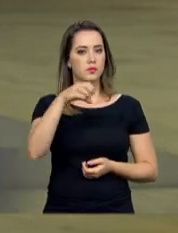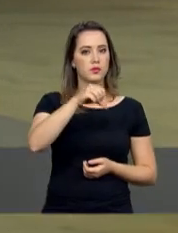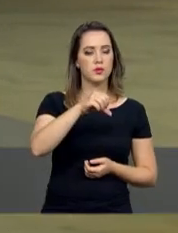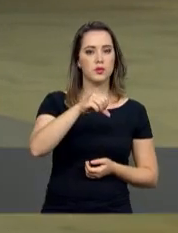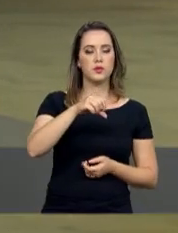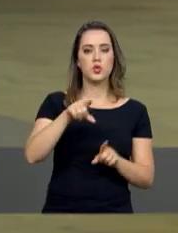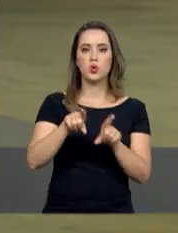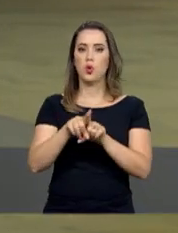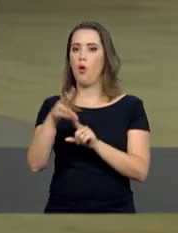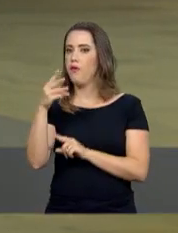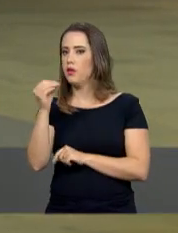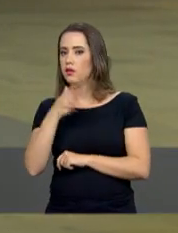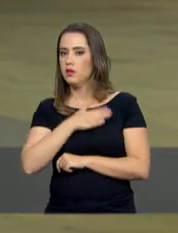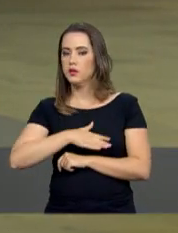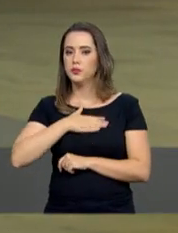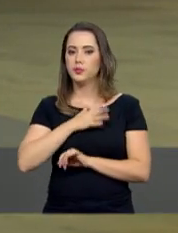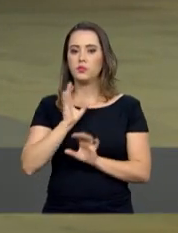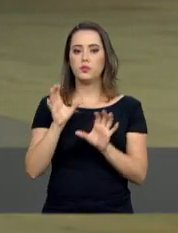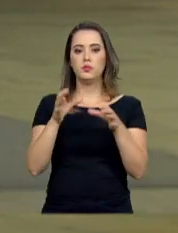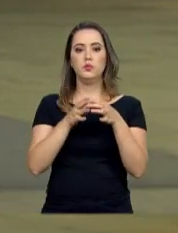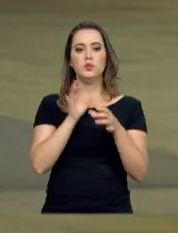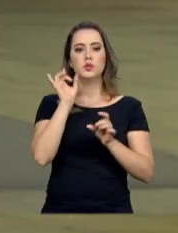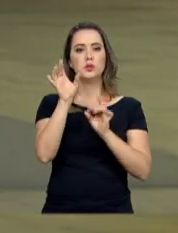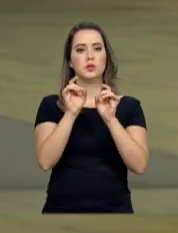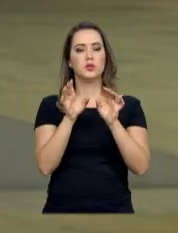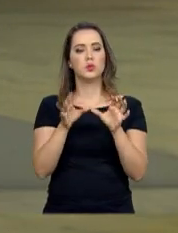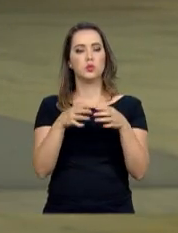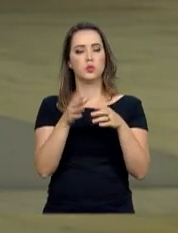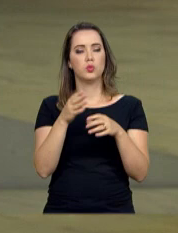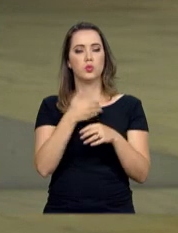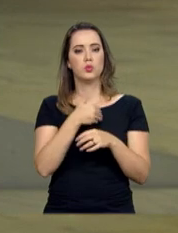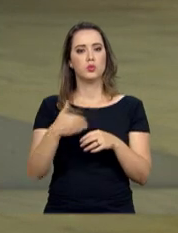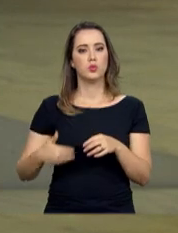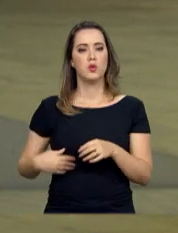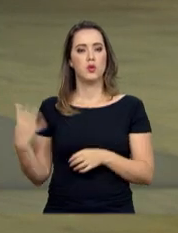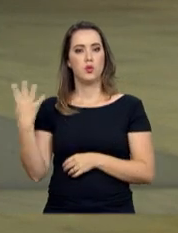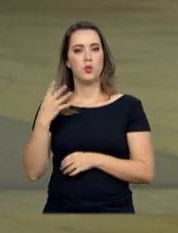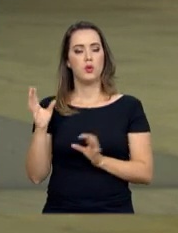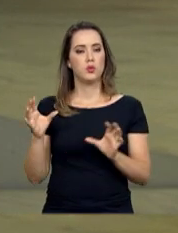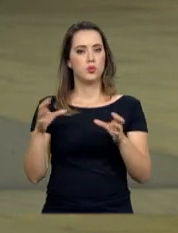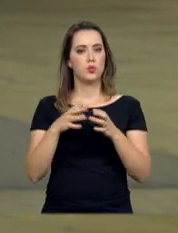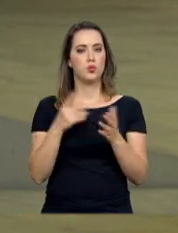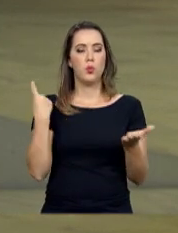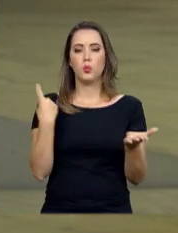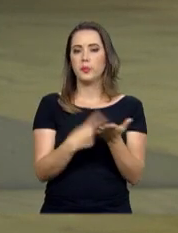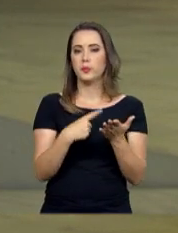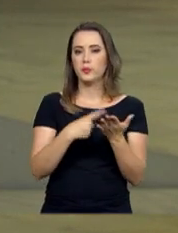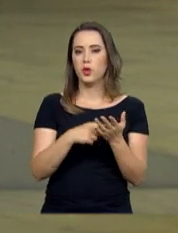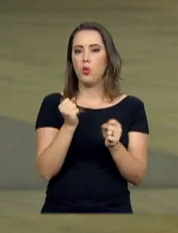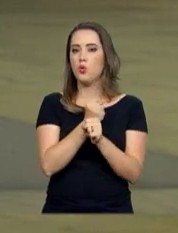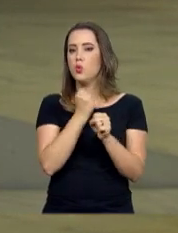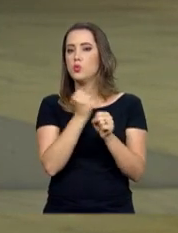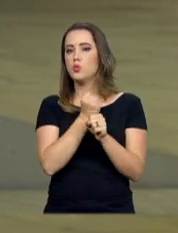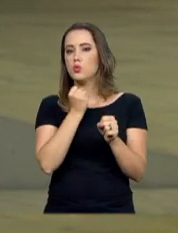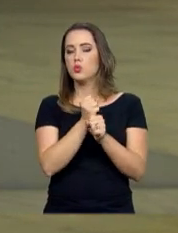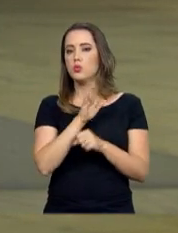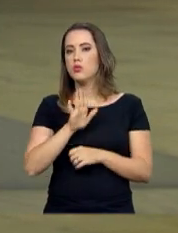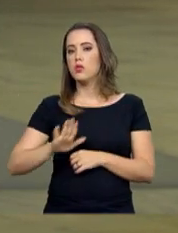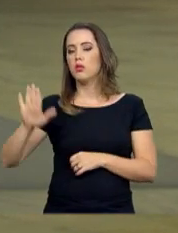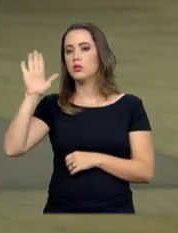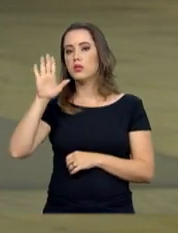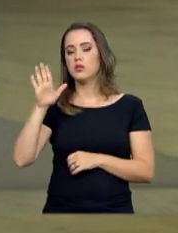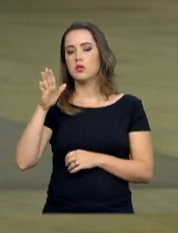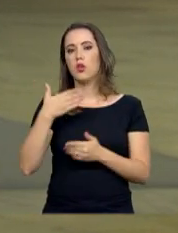agosto, especialistas do setor público e privado participam da quarta edição do Pacto pela Infraestrutura Nacional e